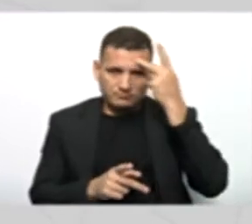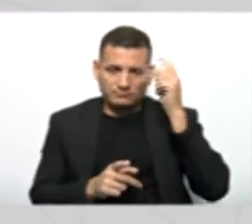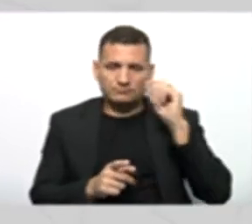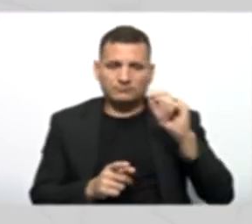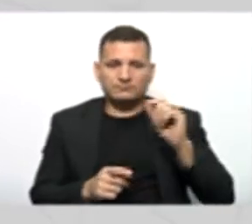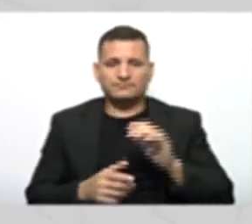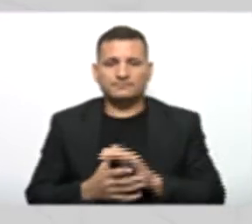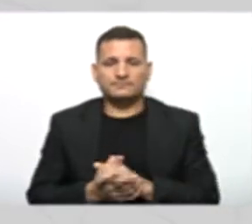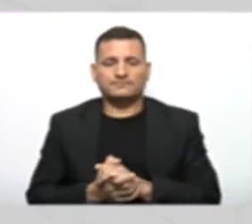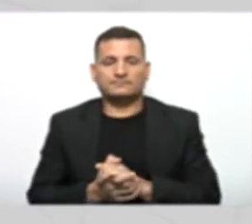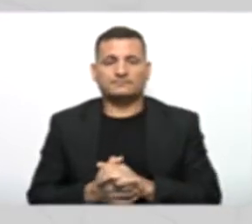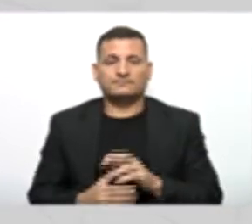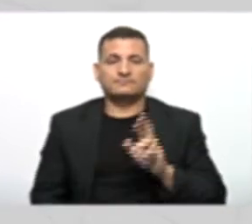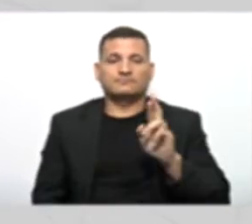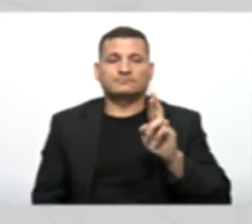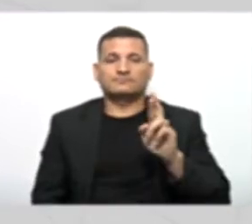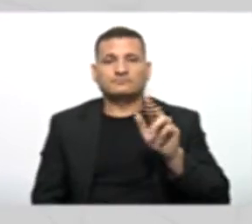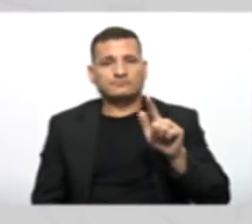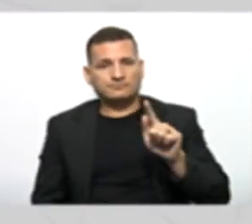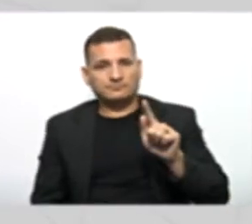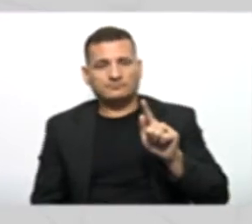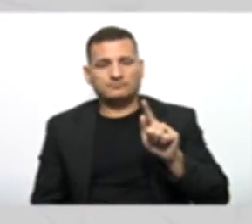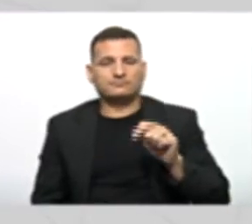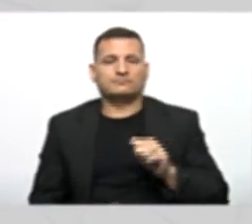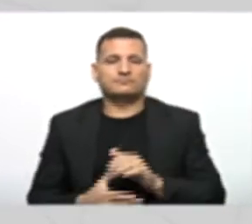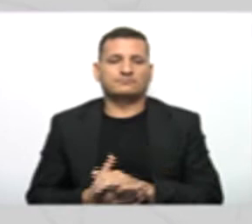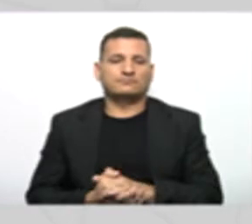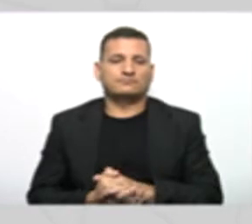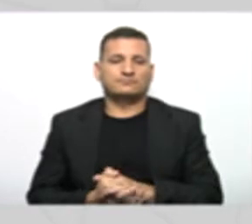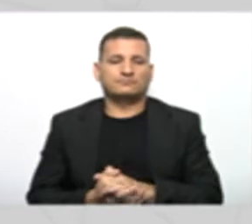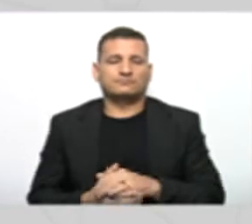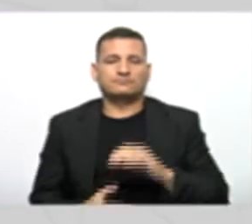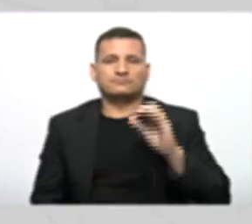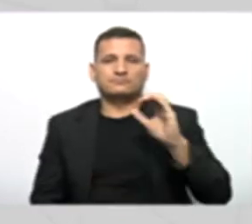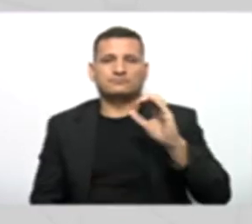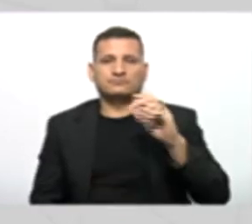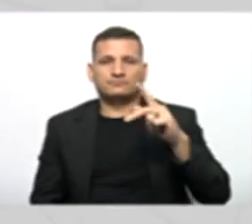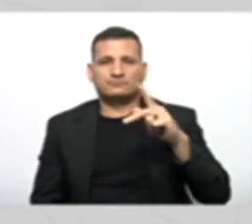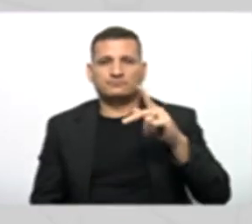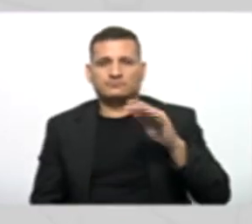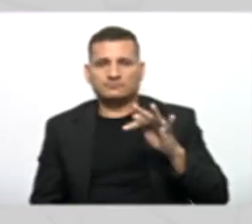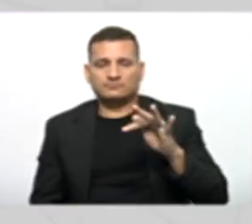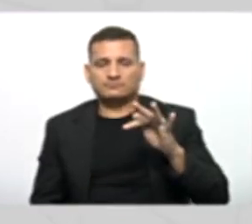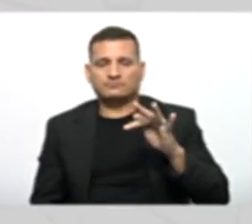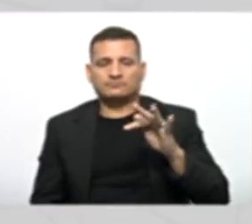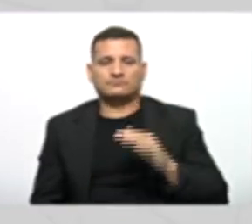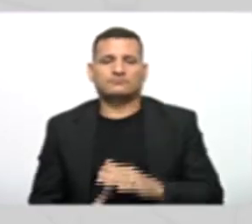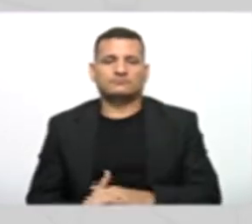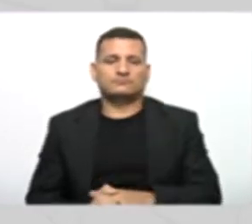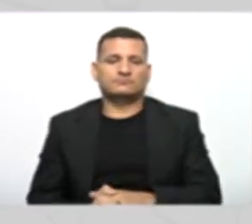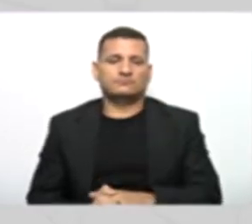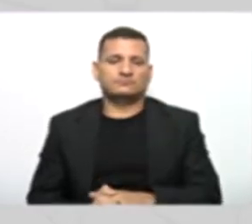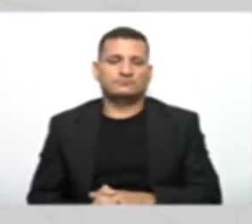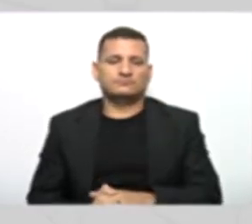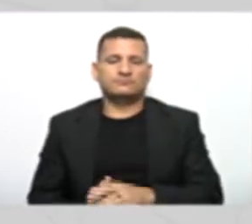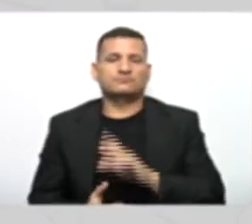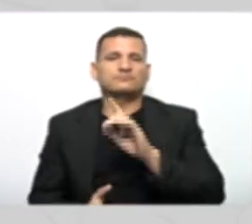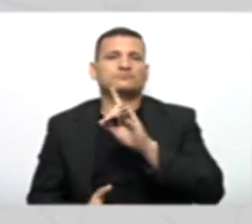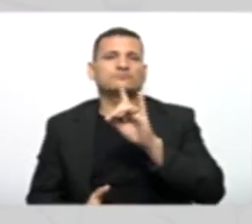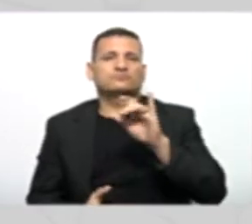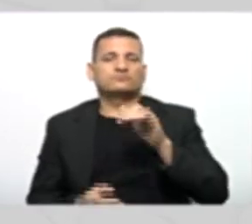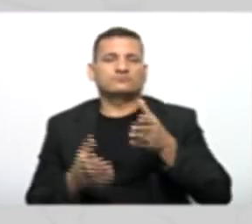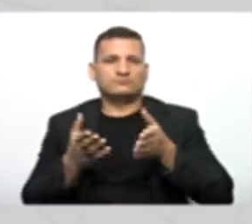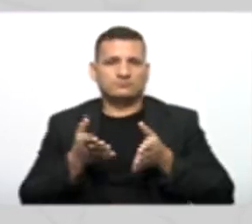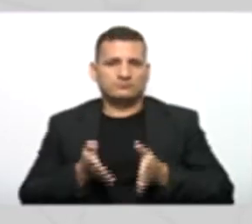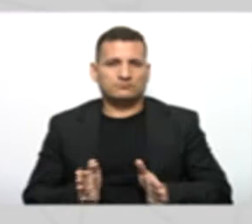podemos ter aqui o RG, CPF, e vamos colocar aqui, data de nascimento.